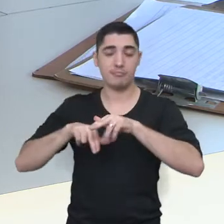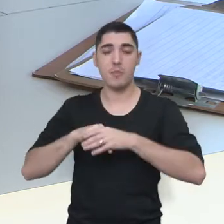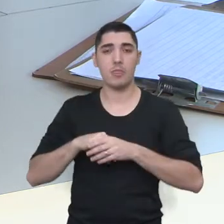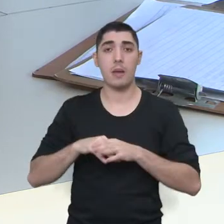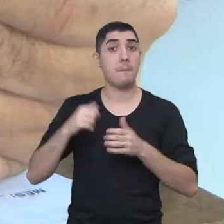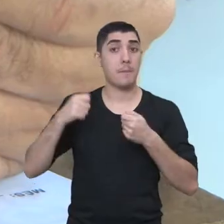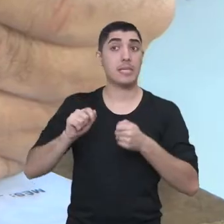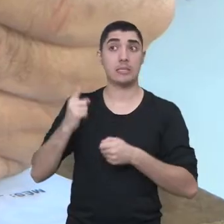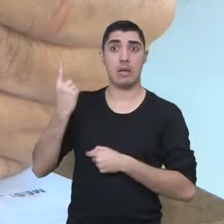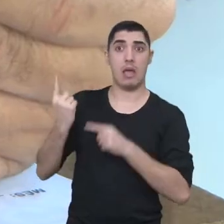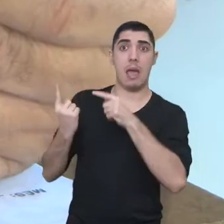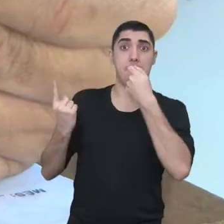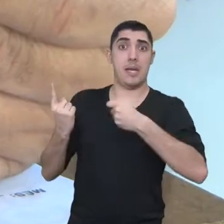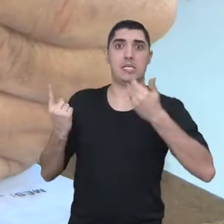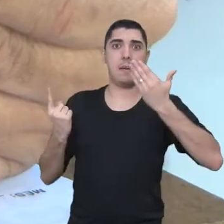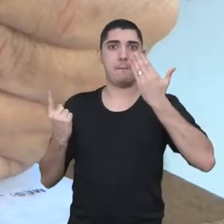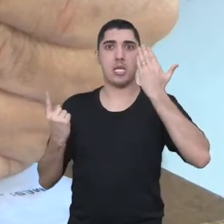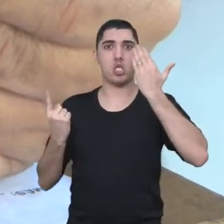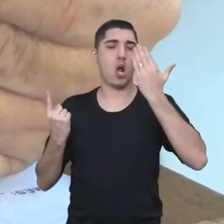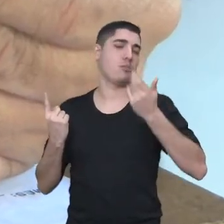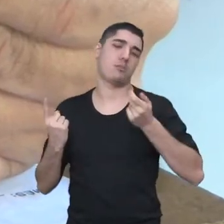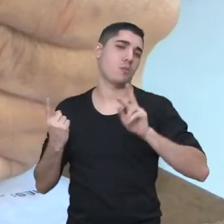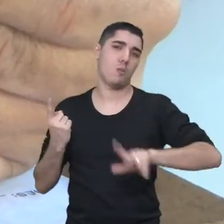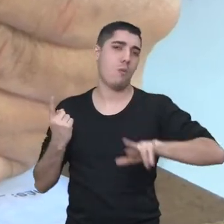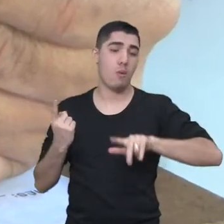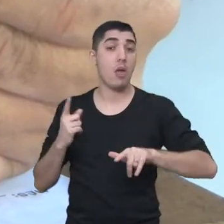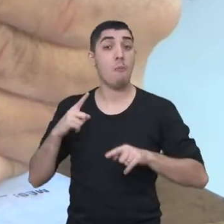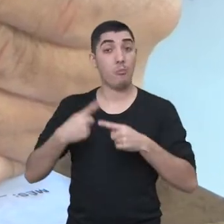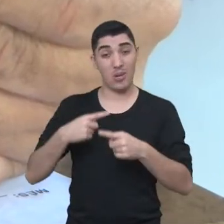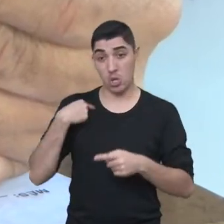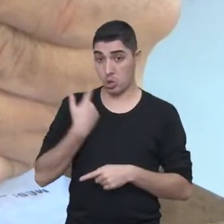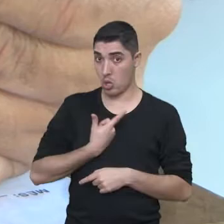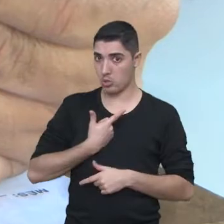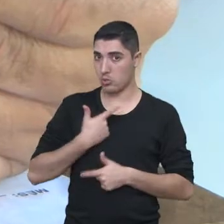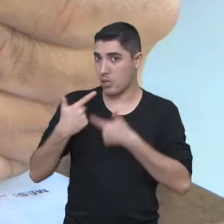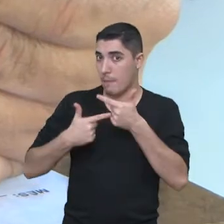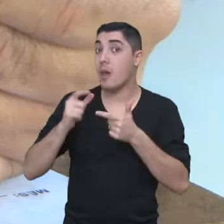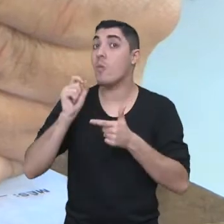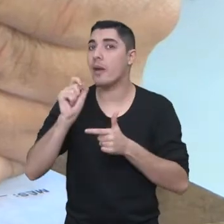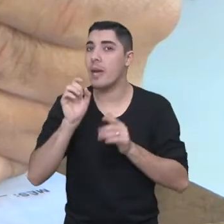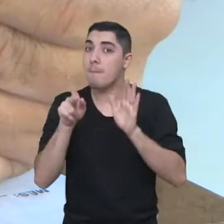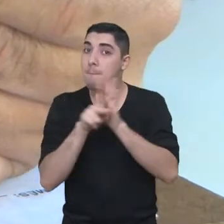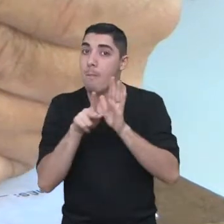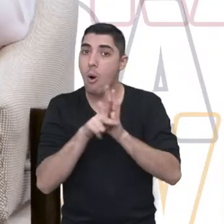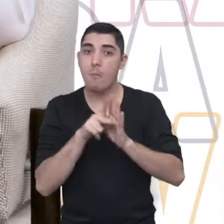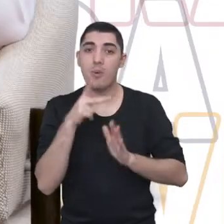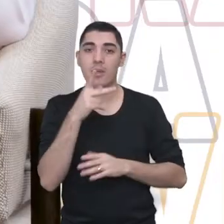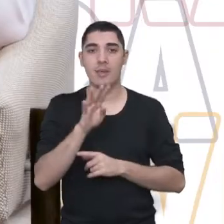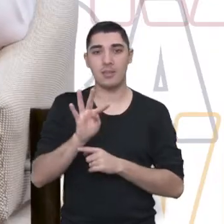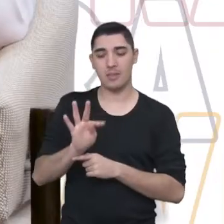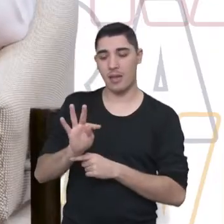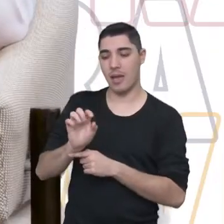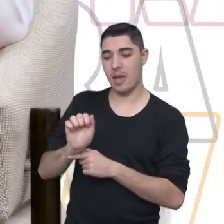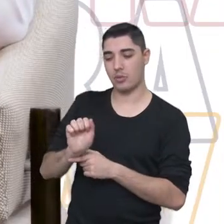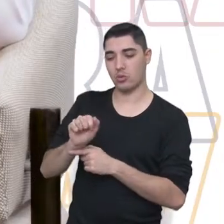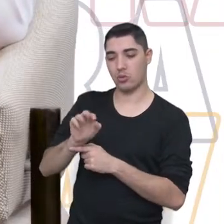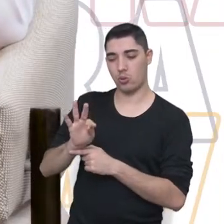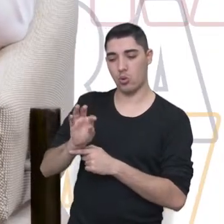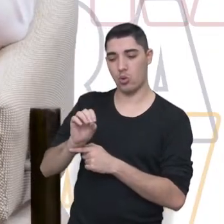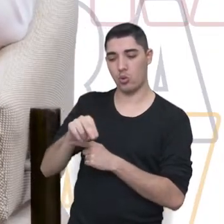Não há uma necessidade de ser um psicólogo, porque o nosso trabalho é pontual. É dentro da linha da tanatologia.